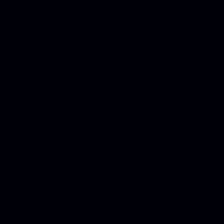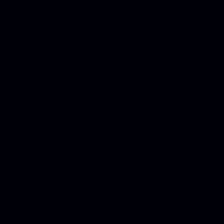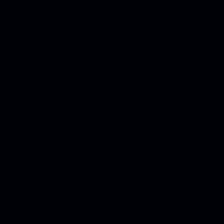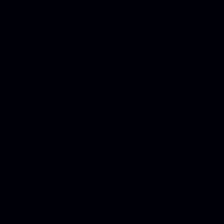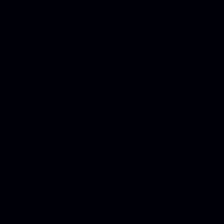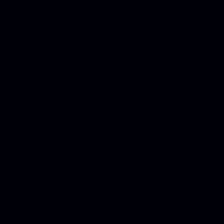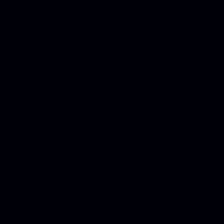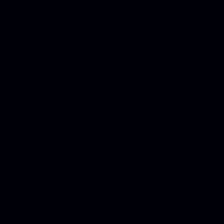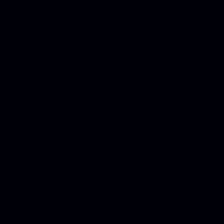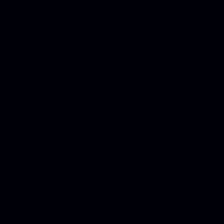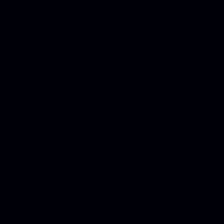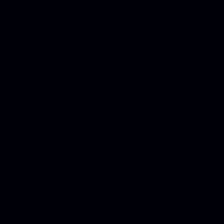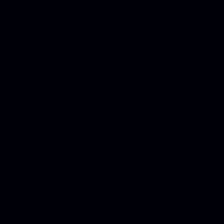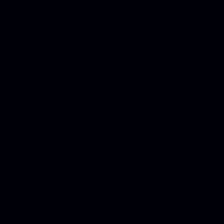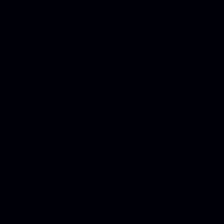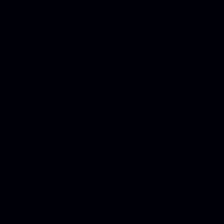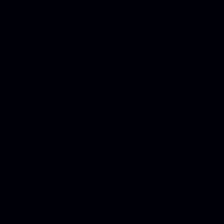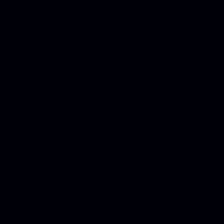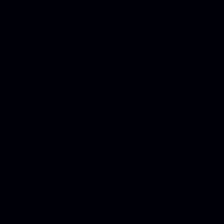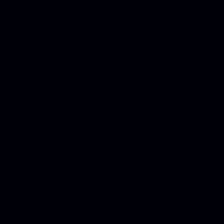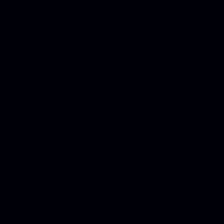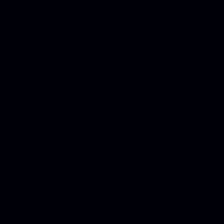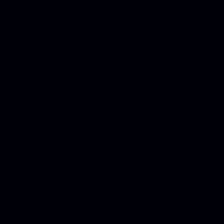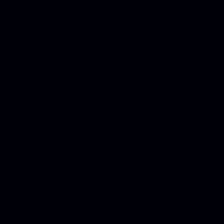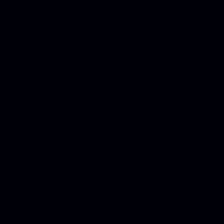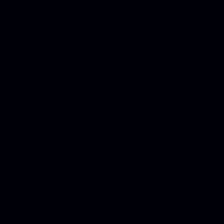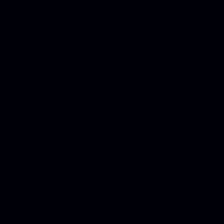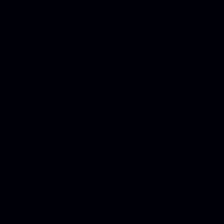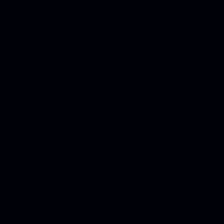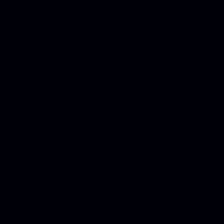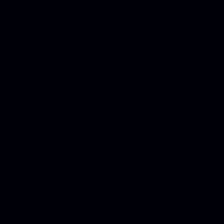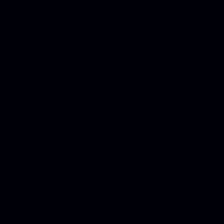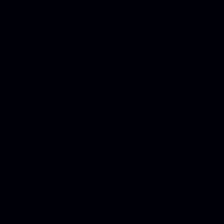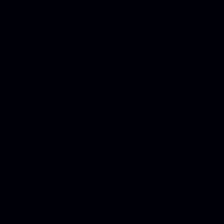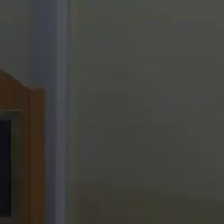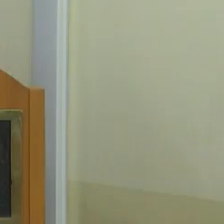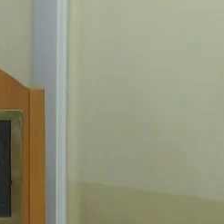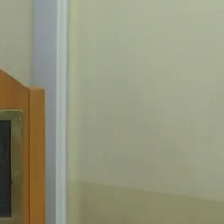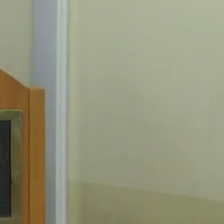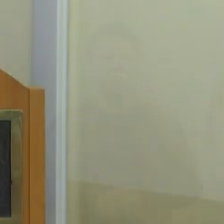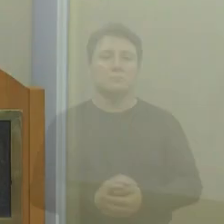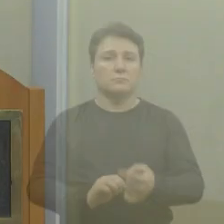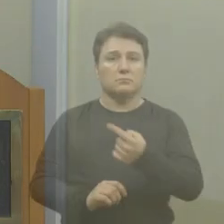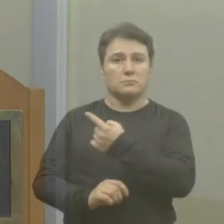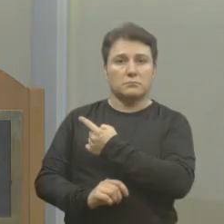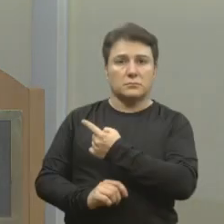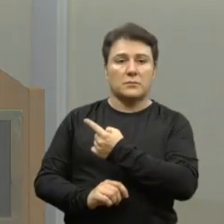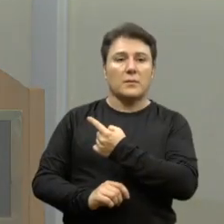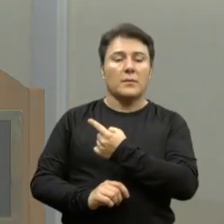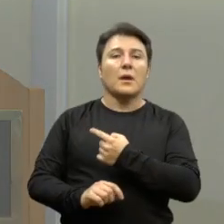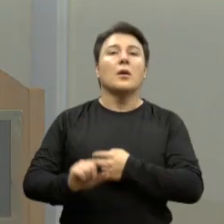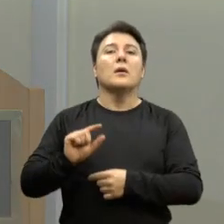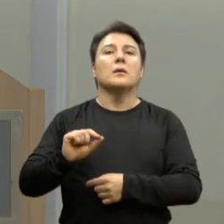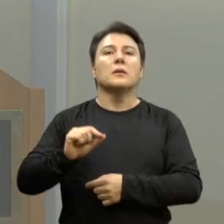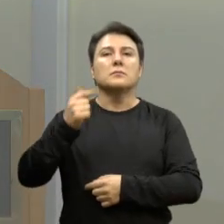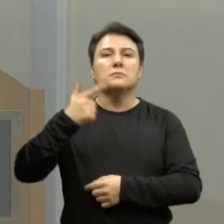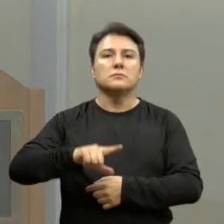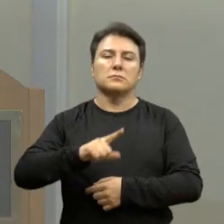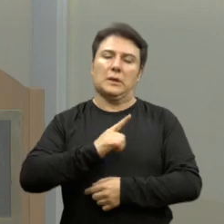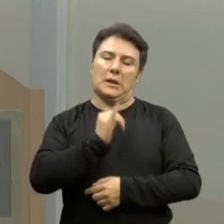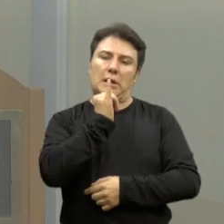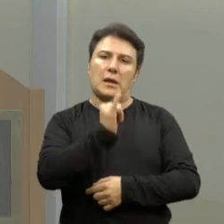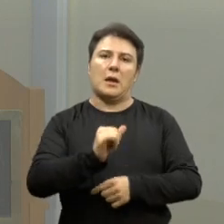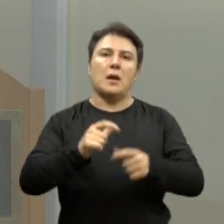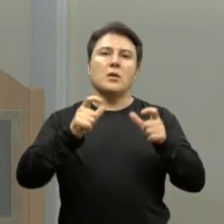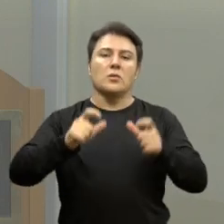Vamos mandar a indicação para o governo. Abraço. Essa aí é mais uma indicação de canaletas. Temos que